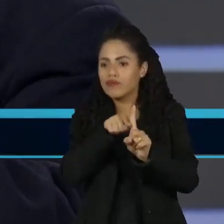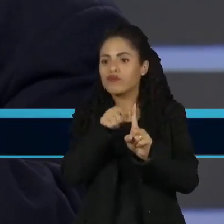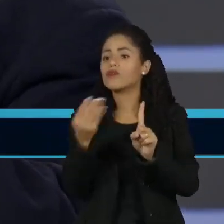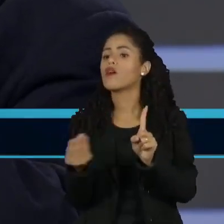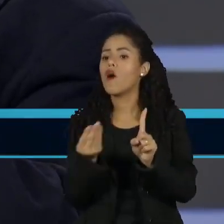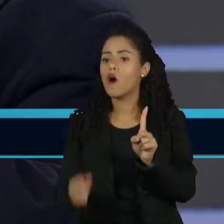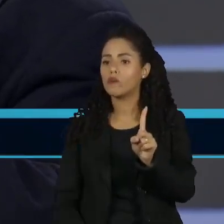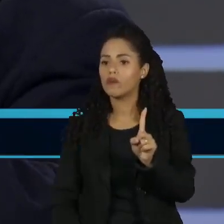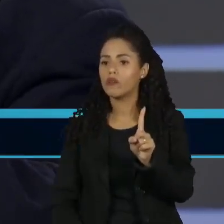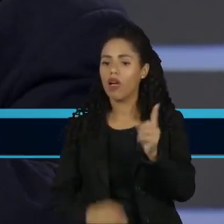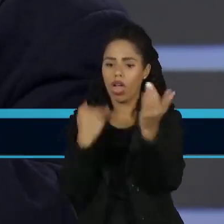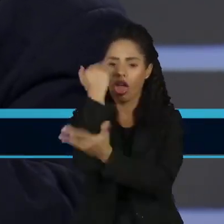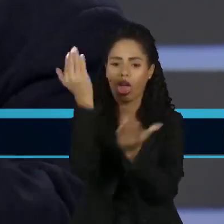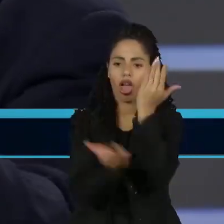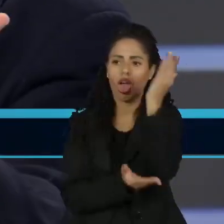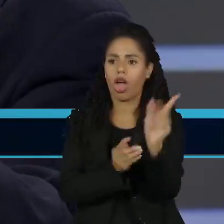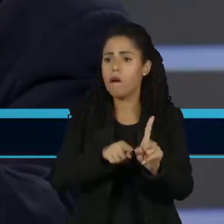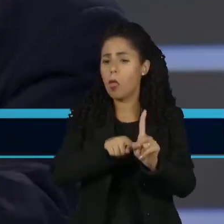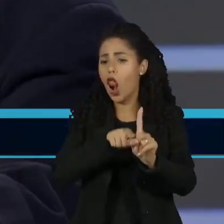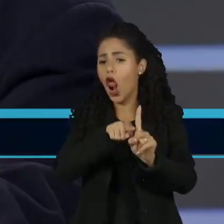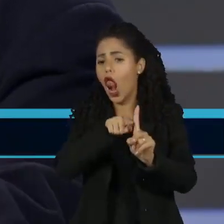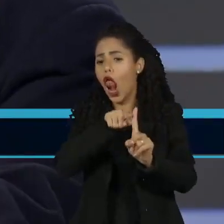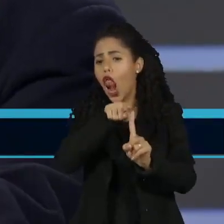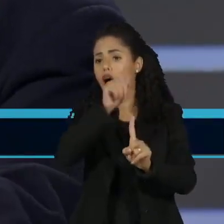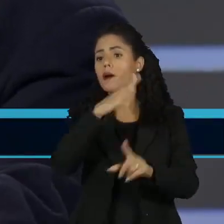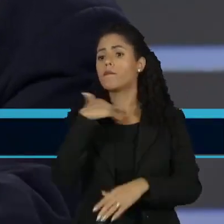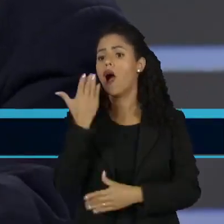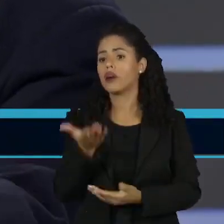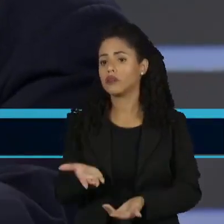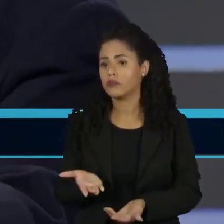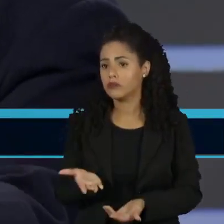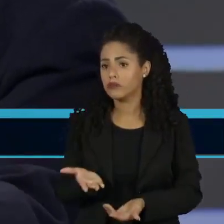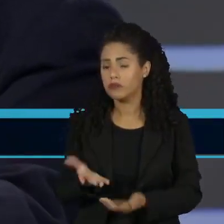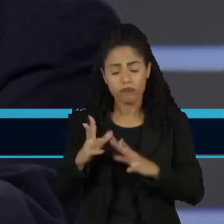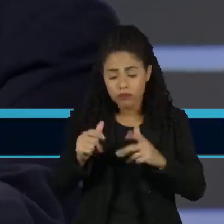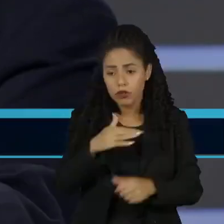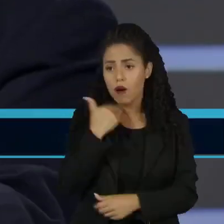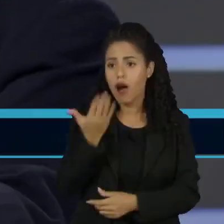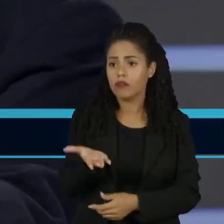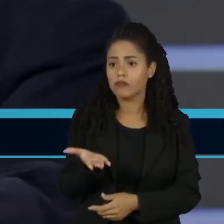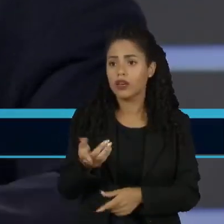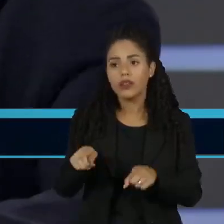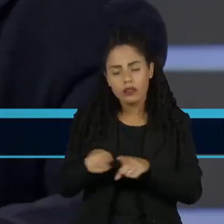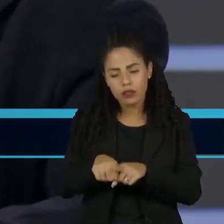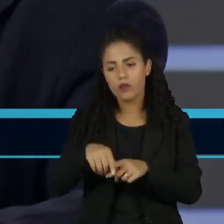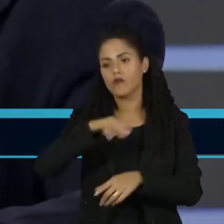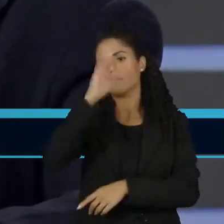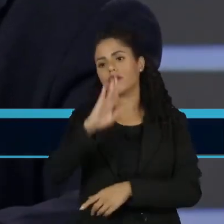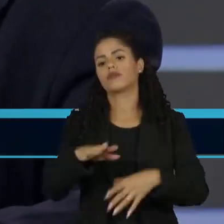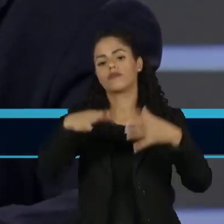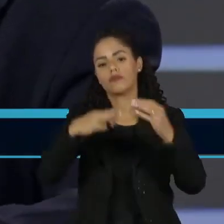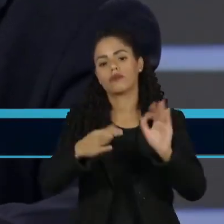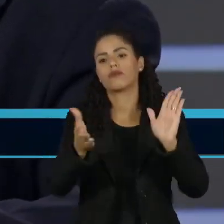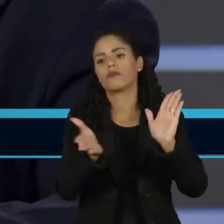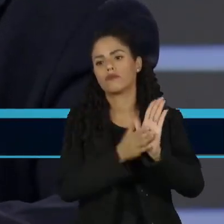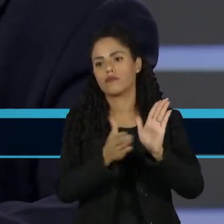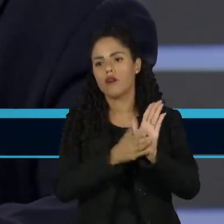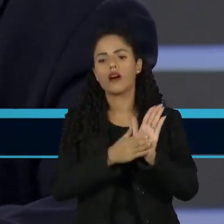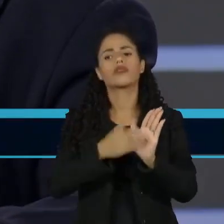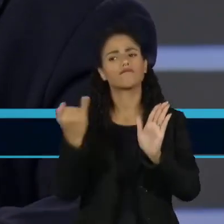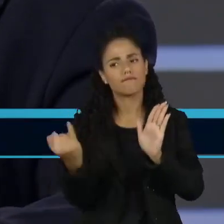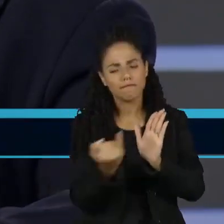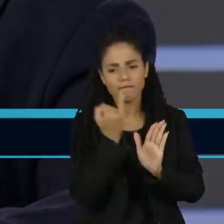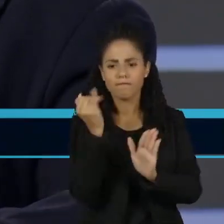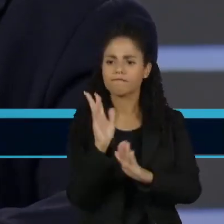graus de aumento em relação à era industrial. Então, o Brasil está jogando o jogo certo e tem voz e tem